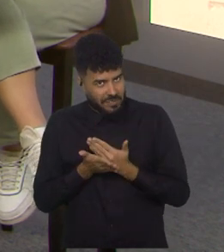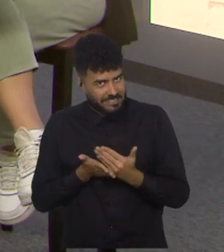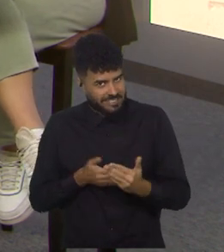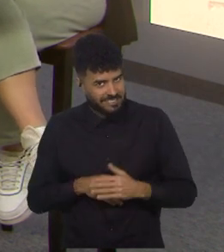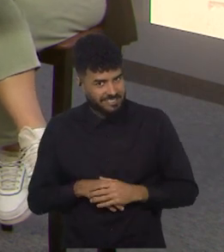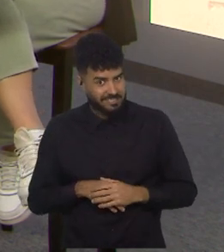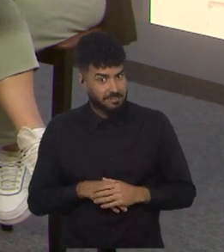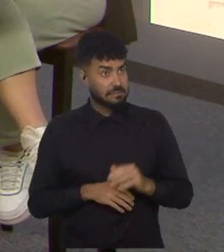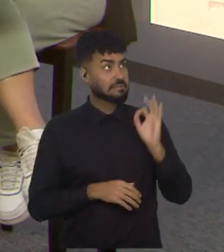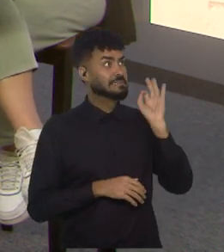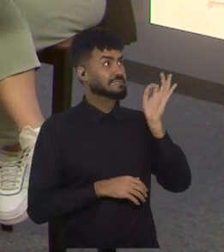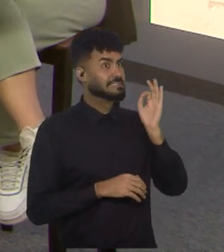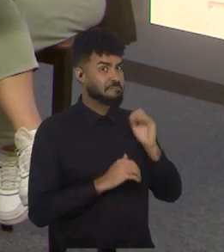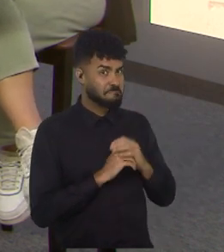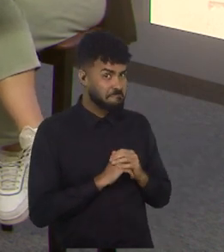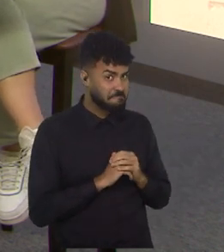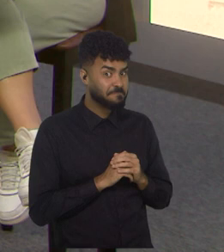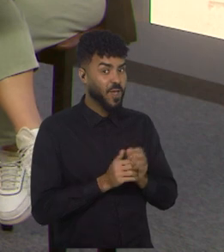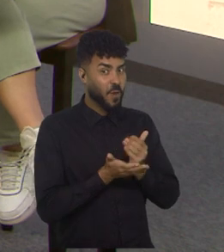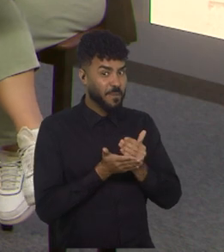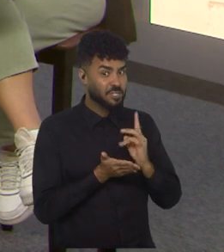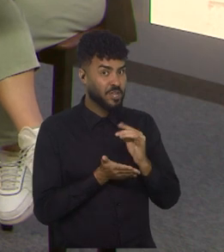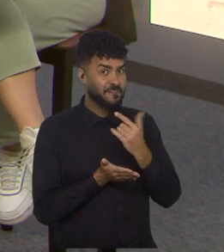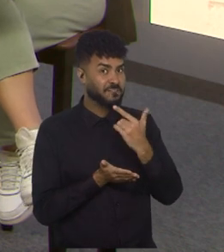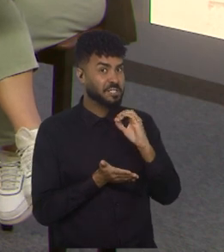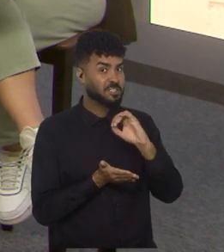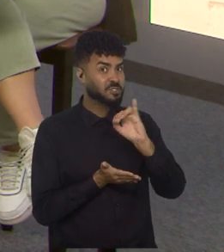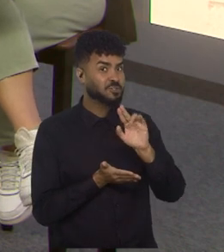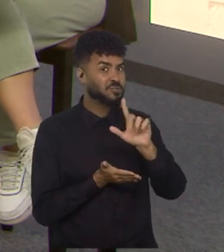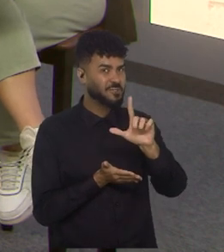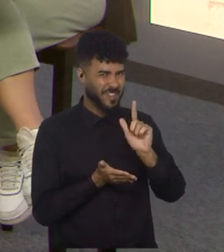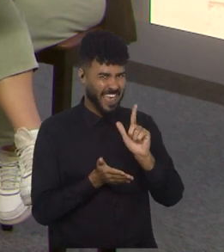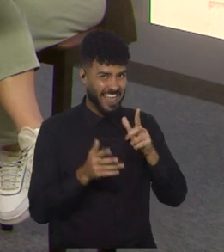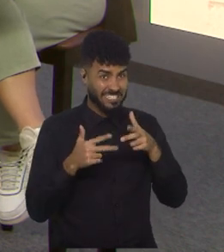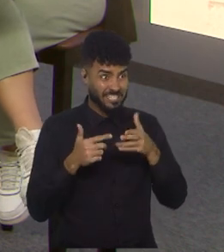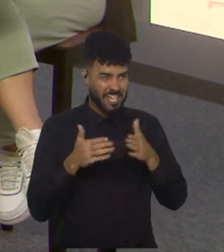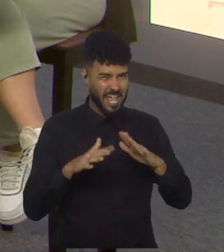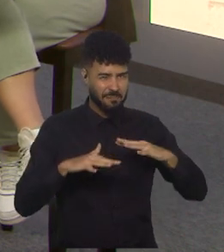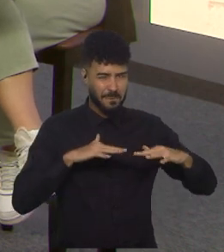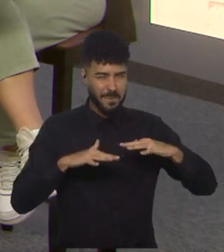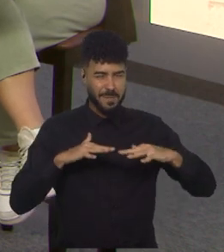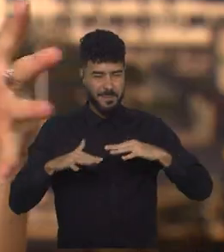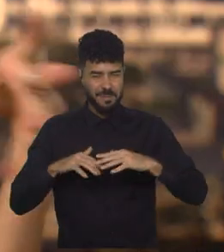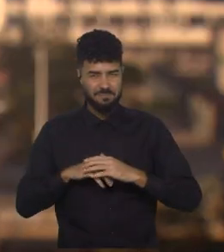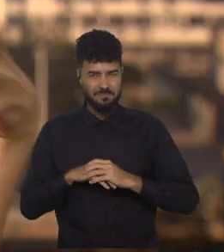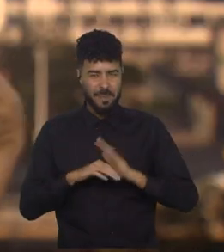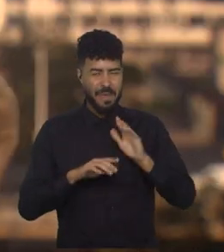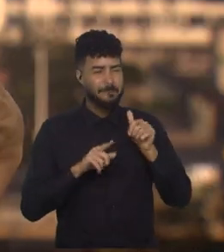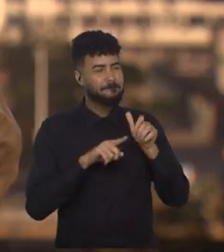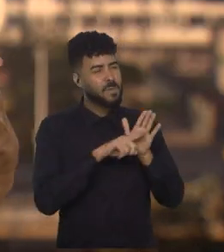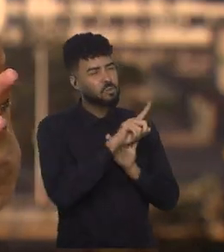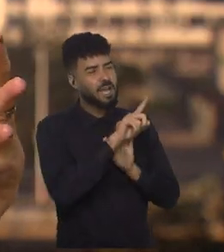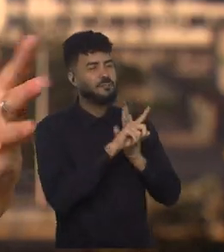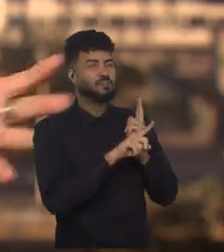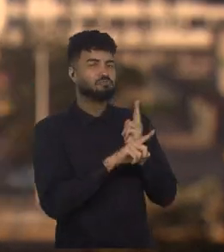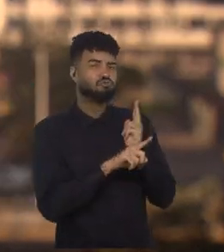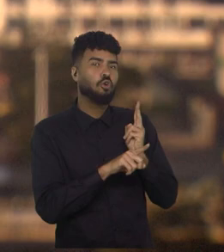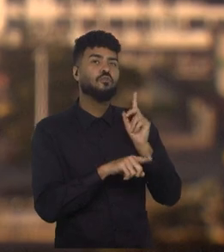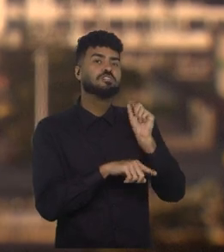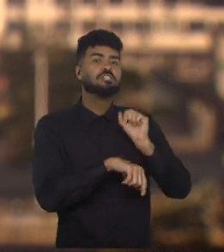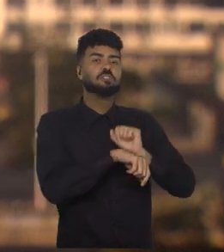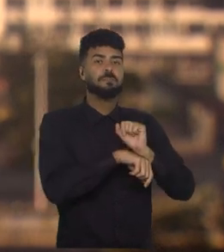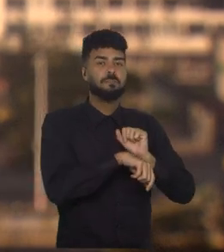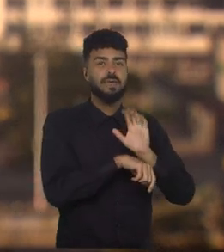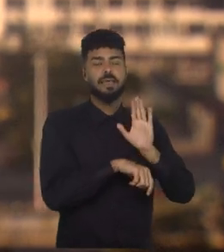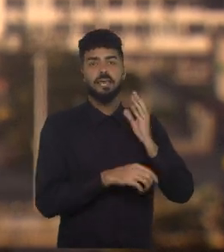Pois é, está batendo na porta já, já. Dia 20 de julho começa, estreia. E eu queria saber, antes dessa expectativa de vocês, antes da